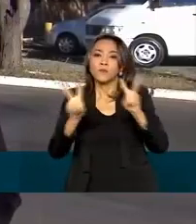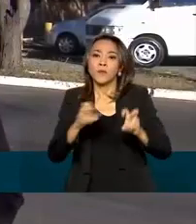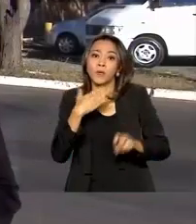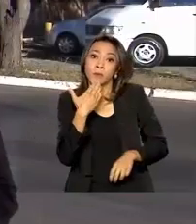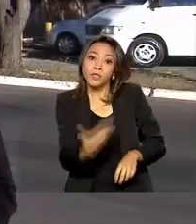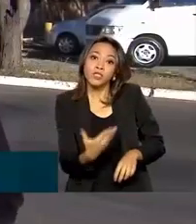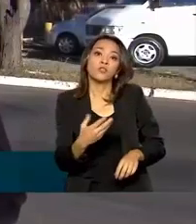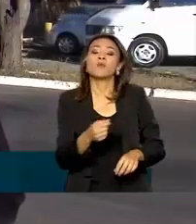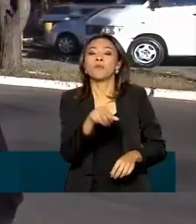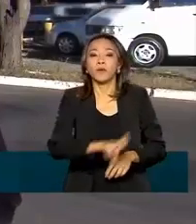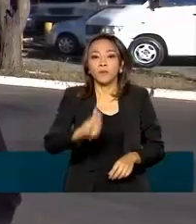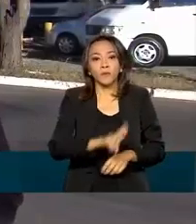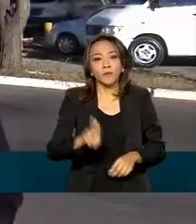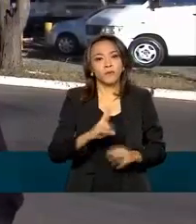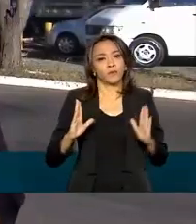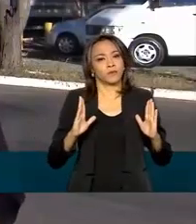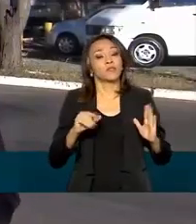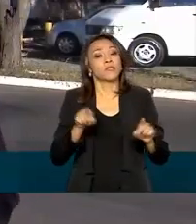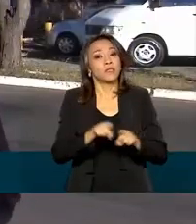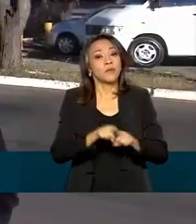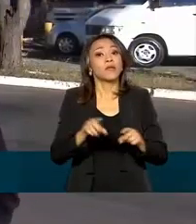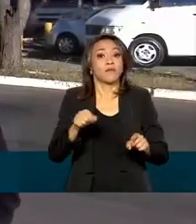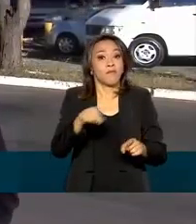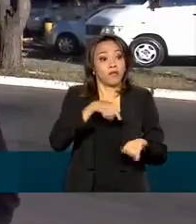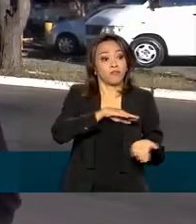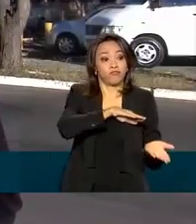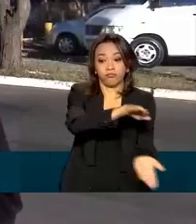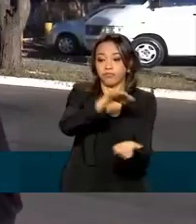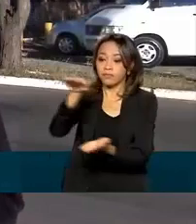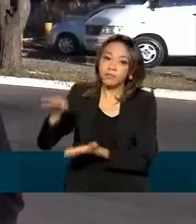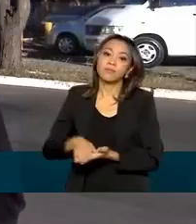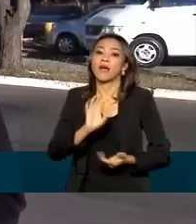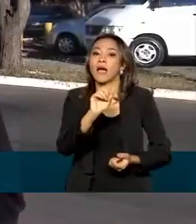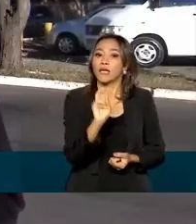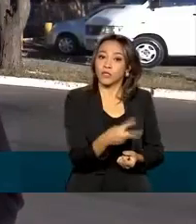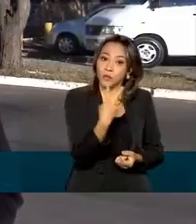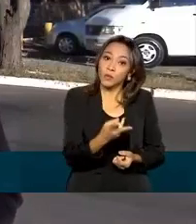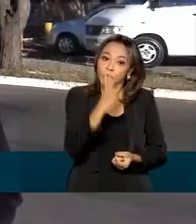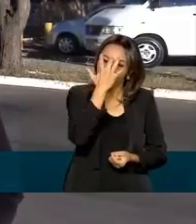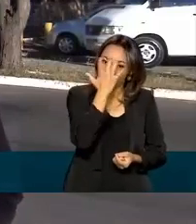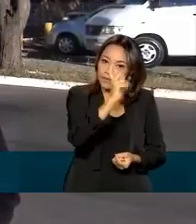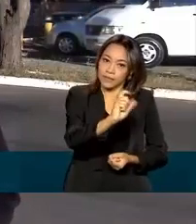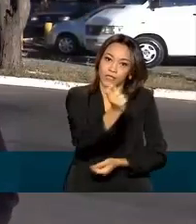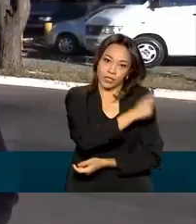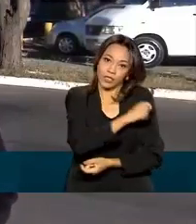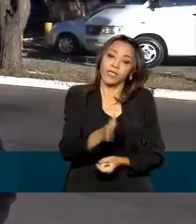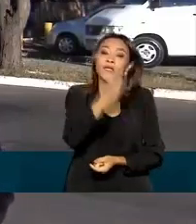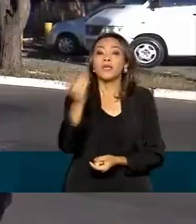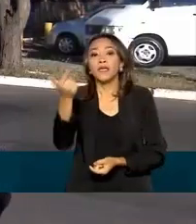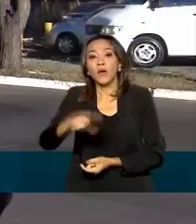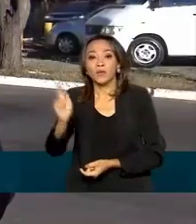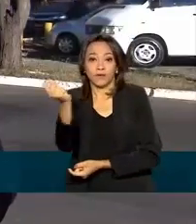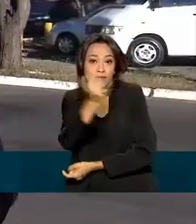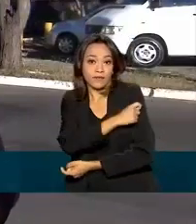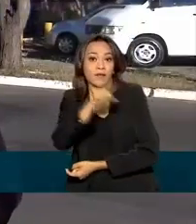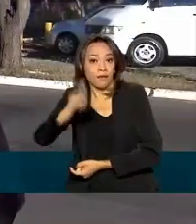da autorização excepcional e temporária e distribuição dessas vacinas, a Covaxin, que é indiana, e também a russa Sputnik